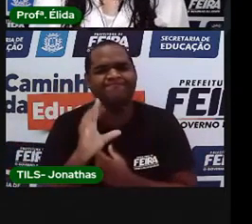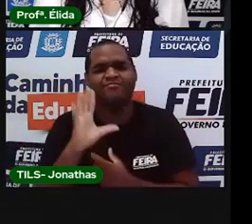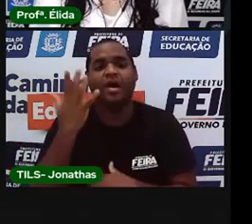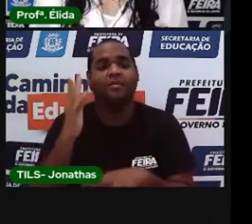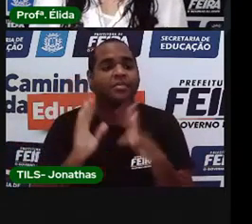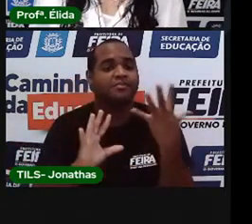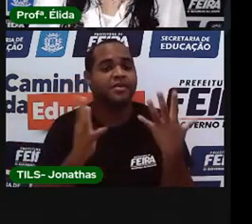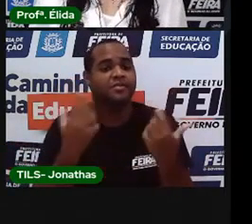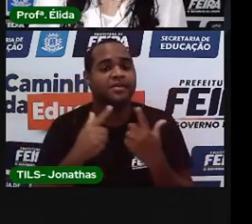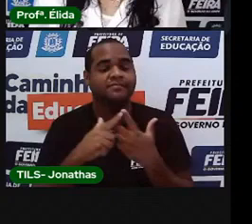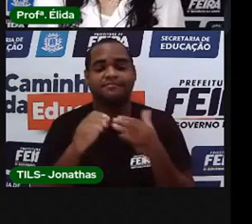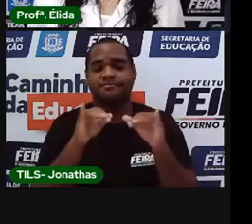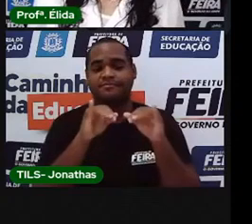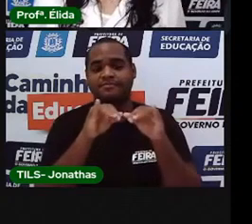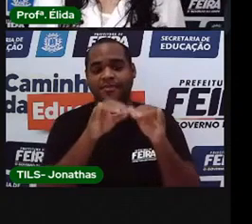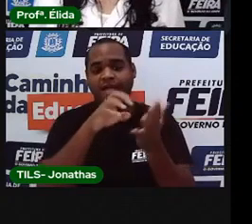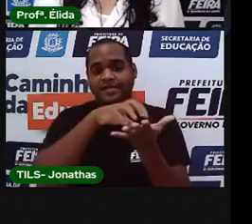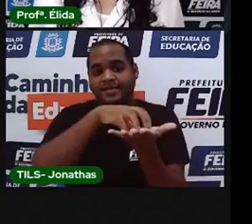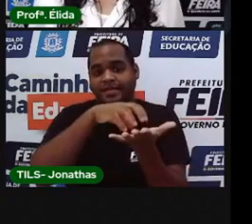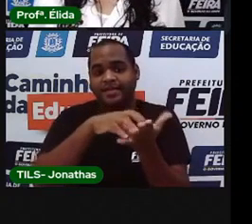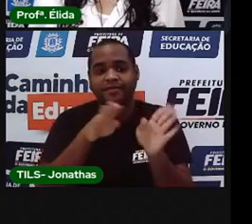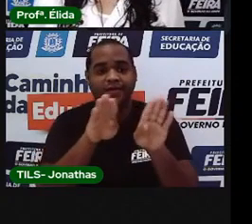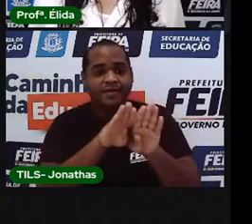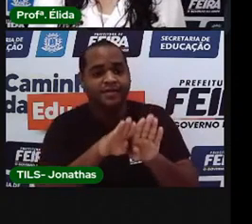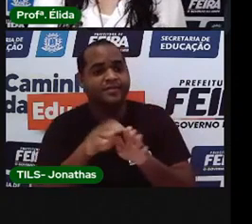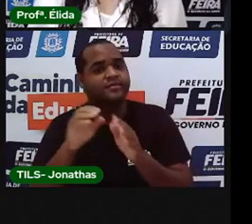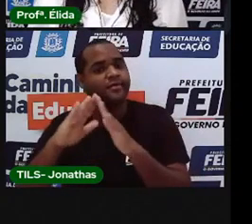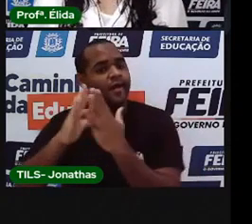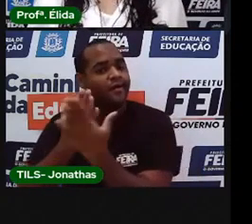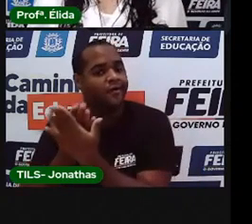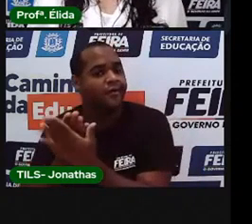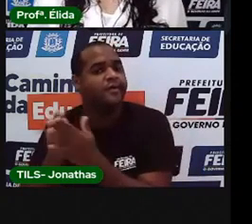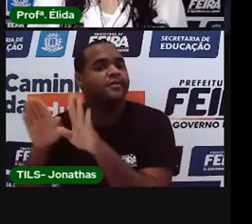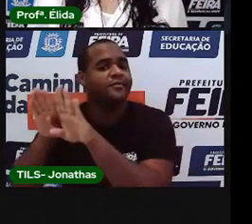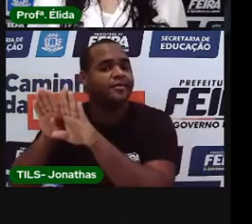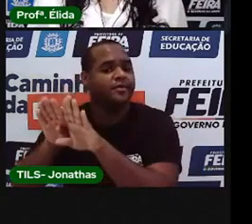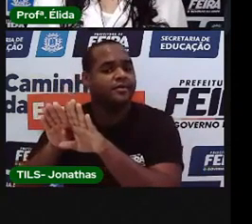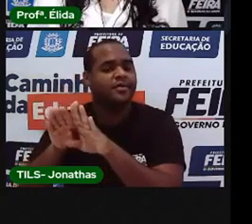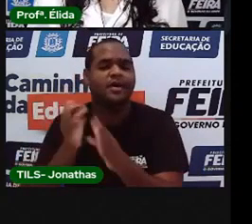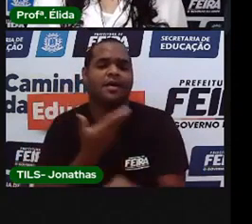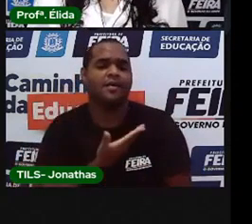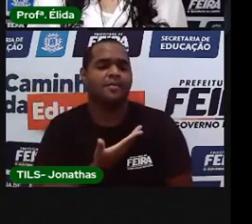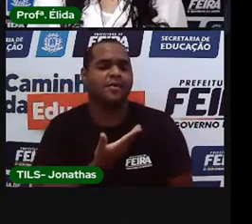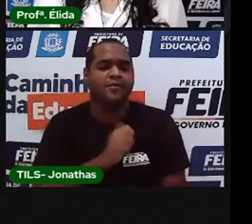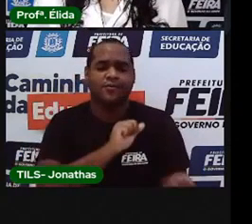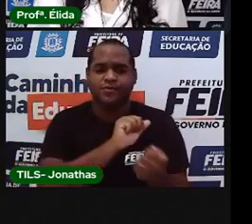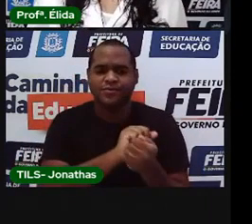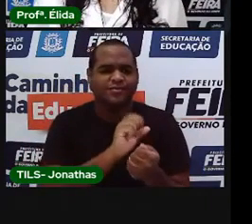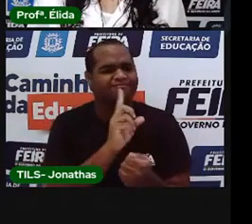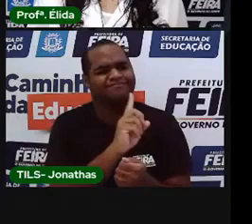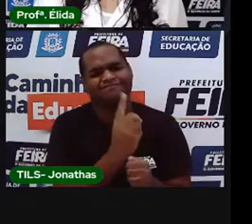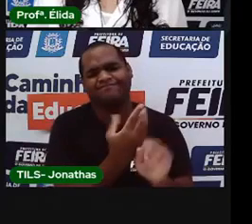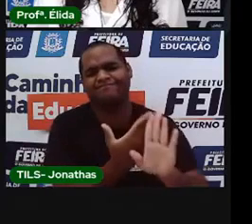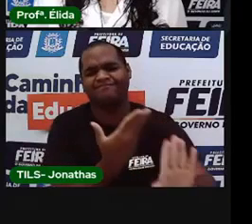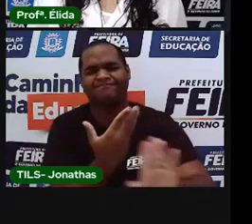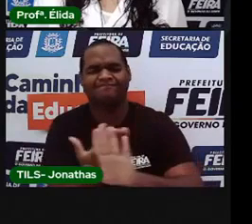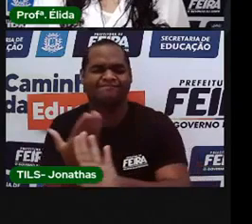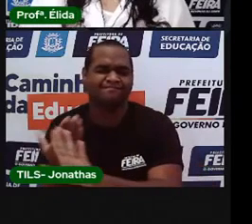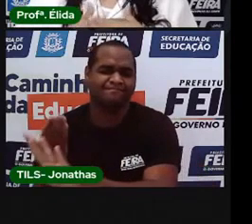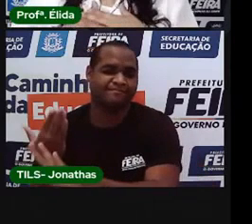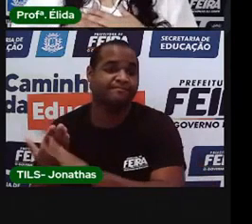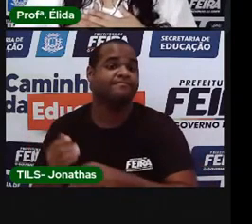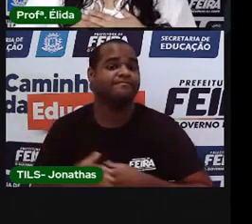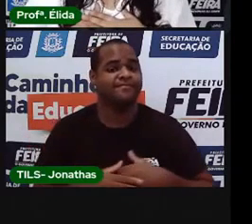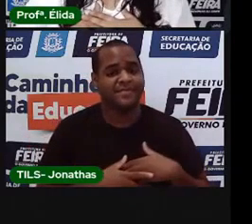Comércio fechado, escola fechada. Longe dos amigos com quem a gente se divertia. Então,